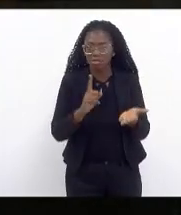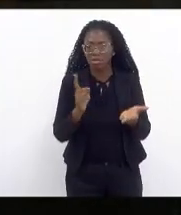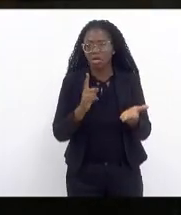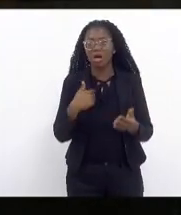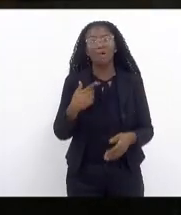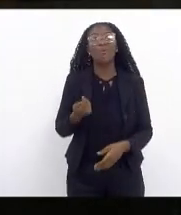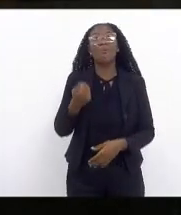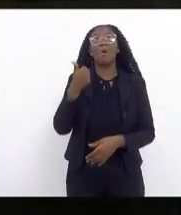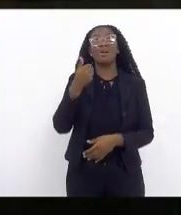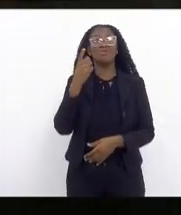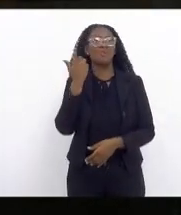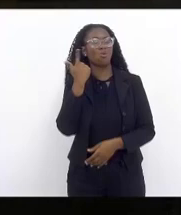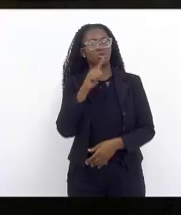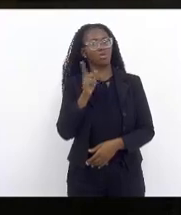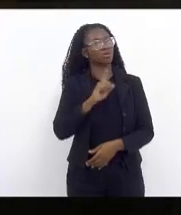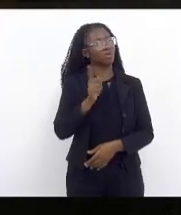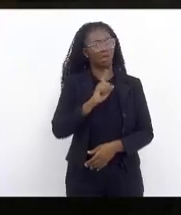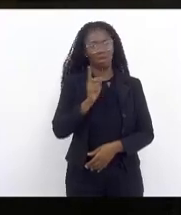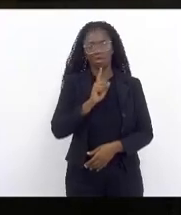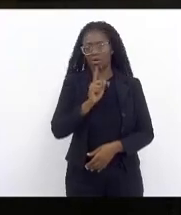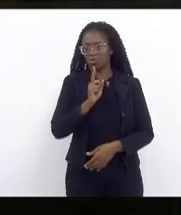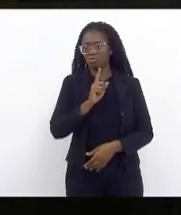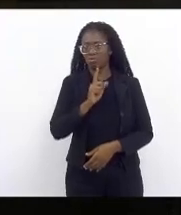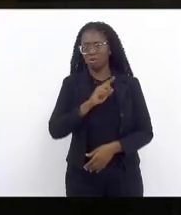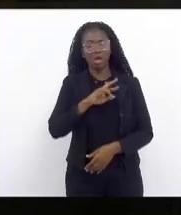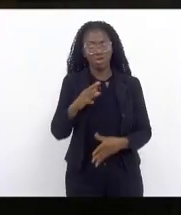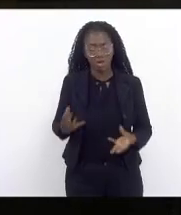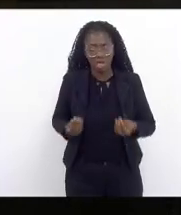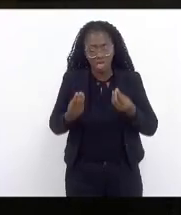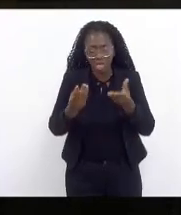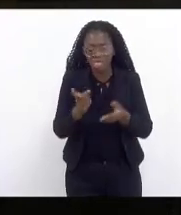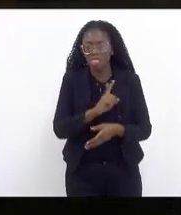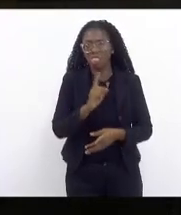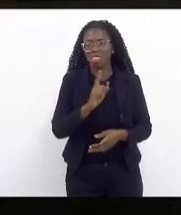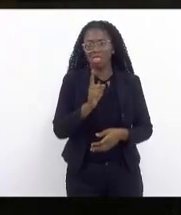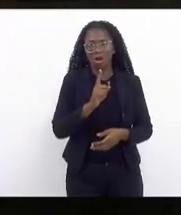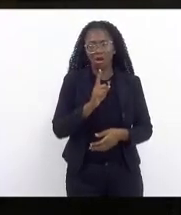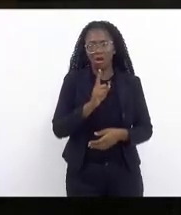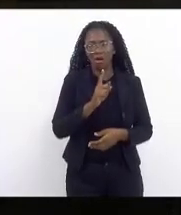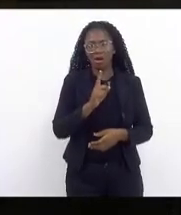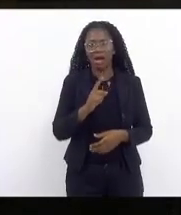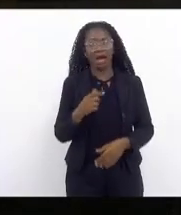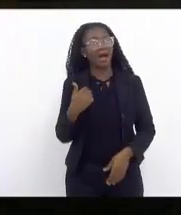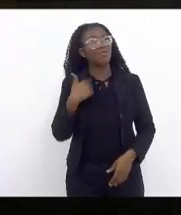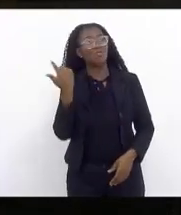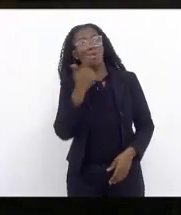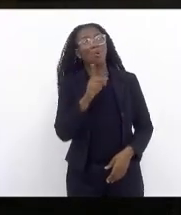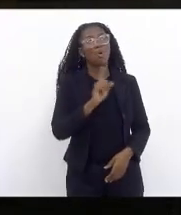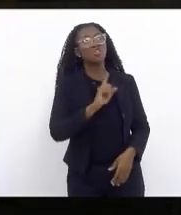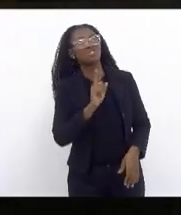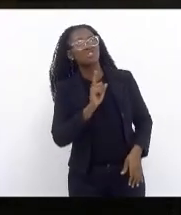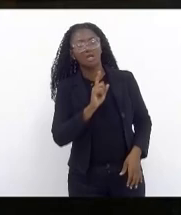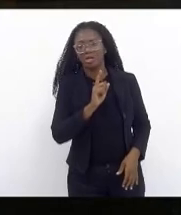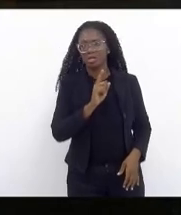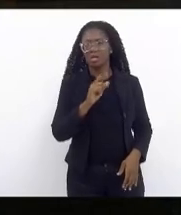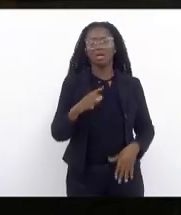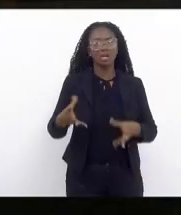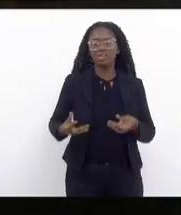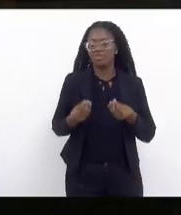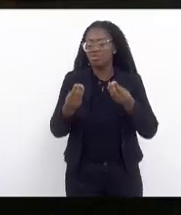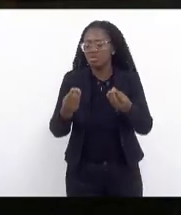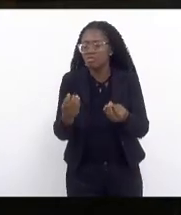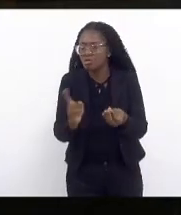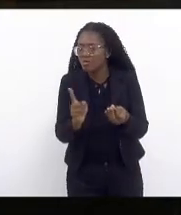quase consegui não ele não envia para esta casa ainda não consegui ele não envia para esta casa